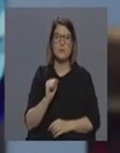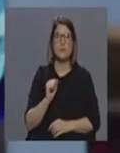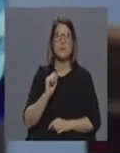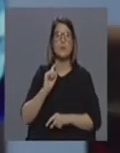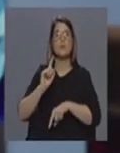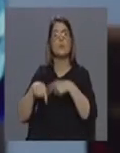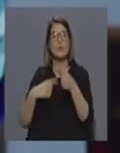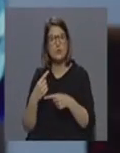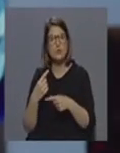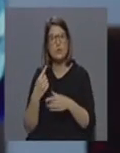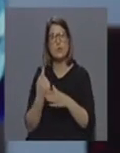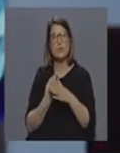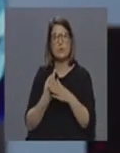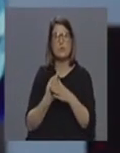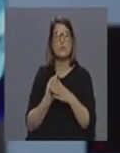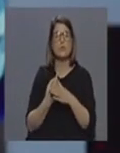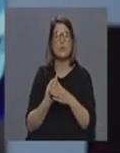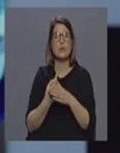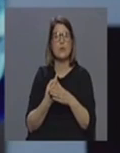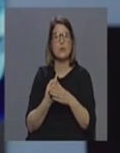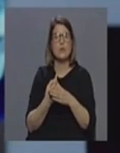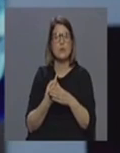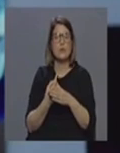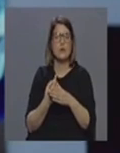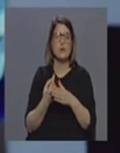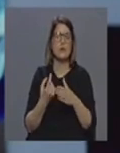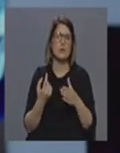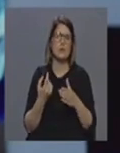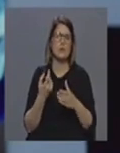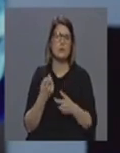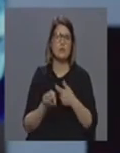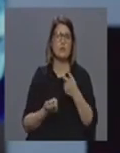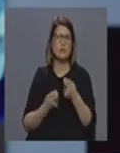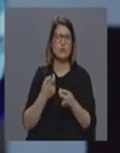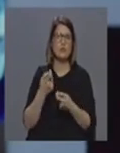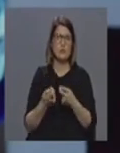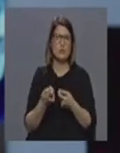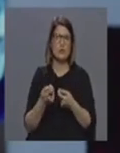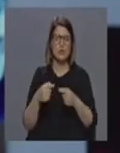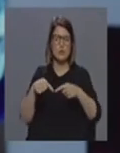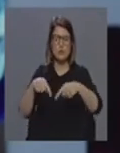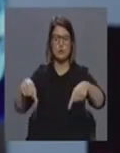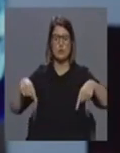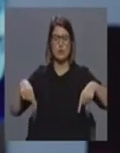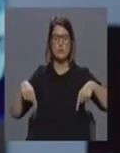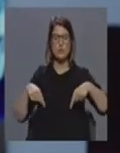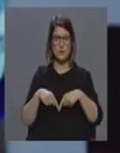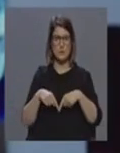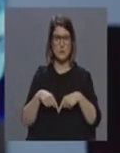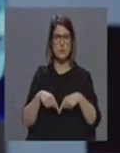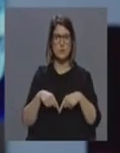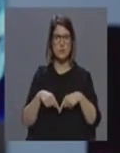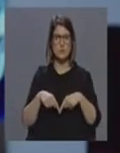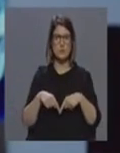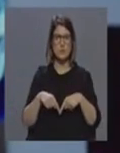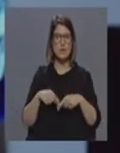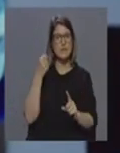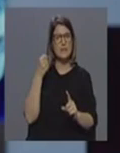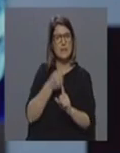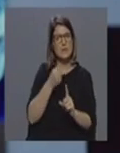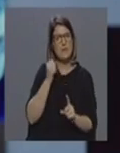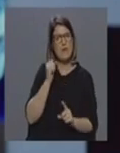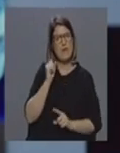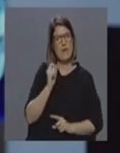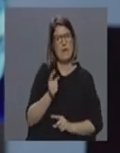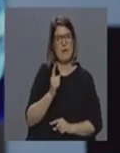passamos para o isolamento em cortes depois passamos ao fim ao cabo à medida que entretanto os próprios espaços também entretanto vão e é esse o desafio e vai ser esse o